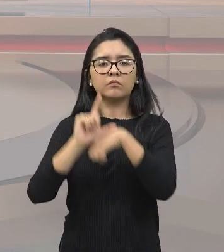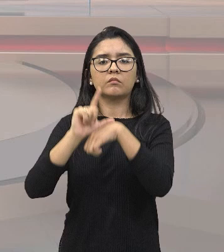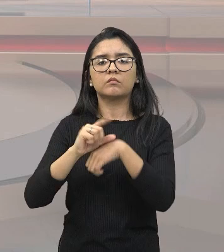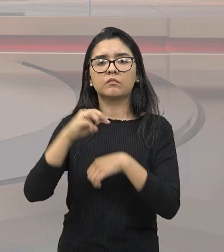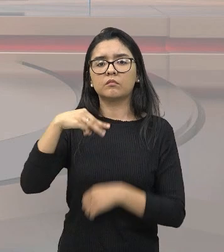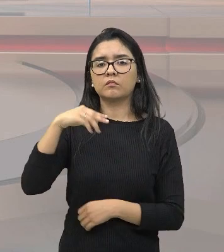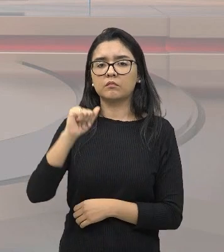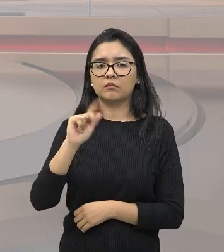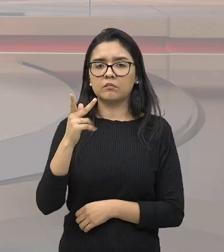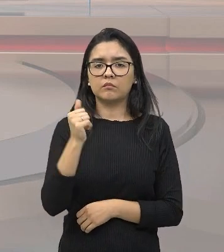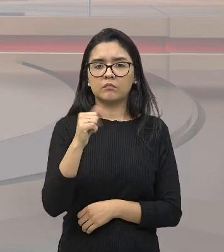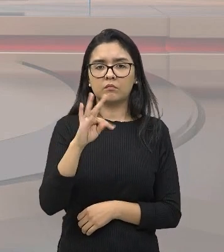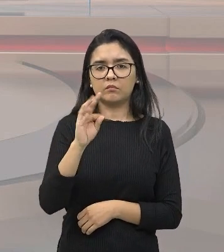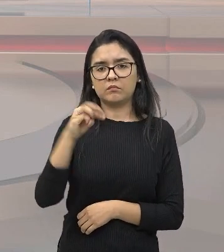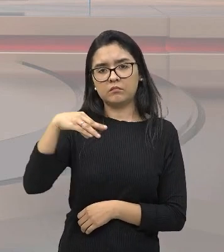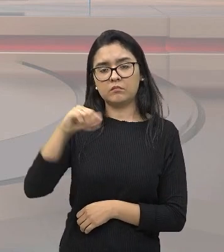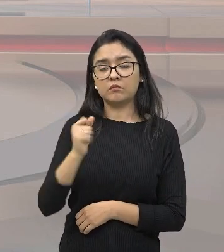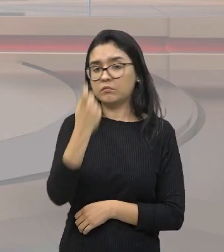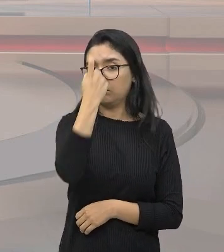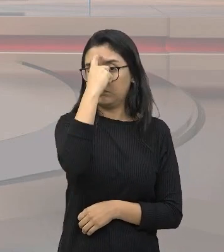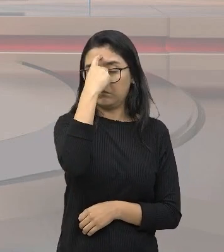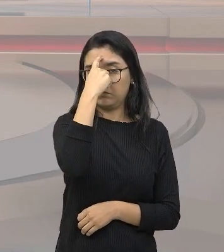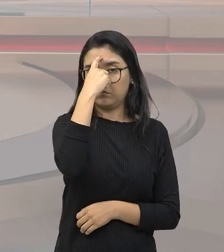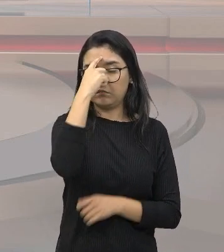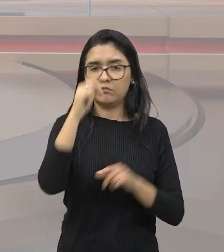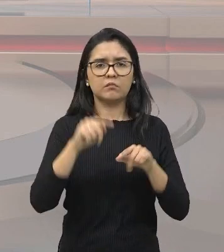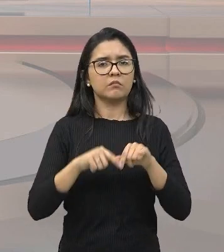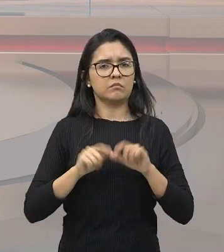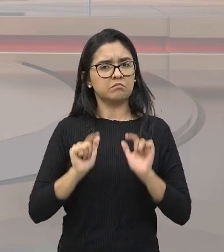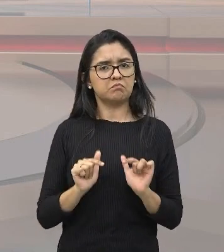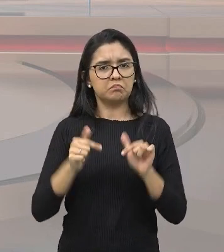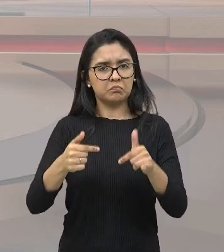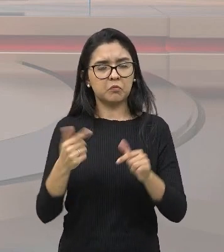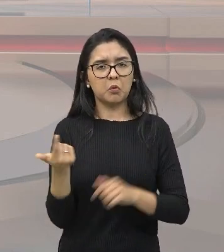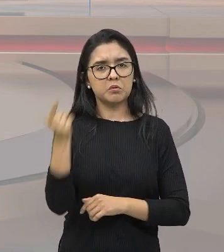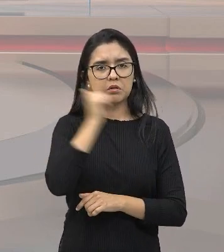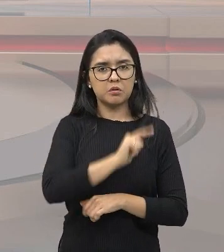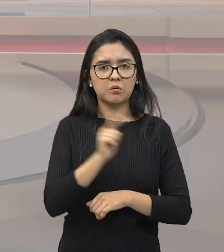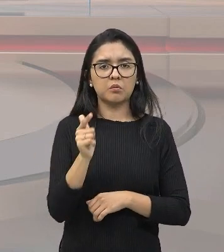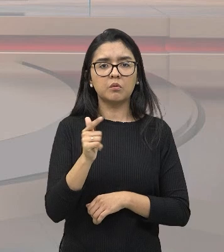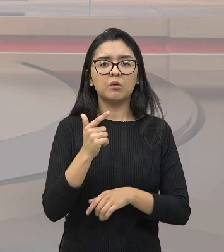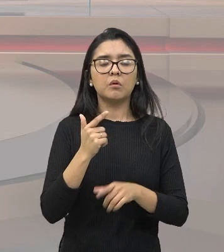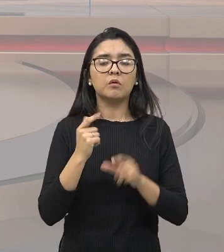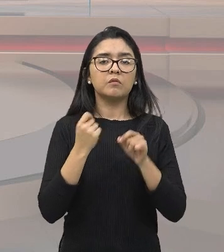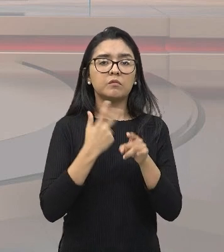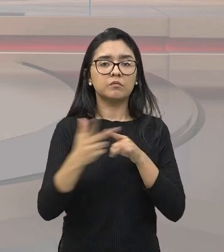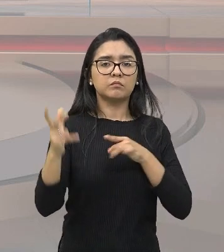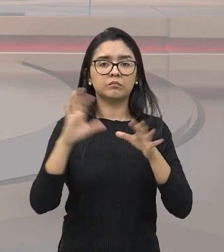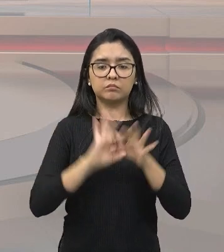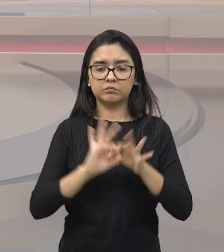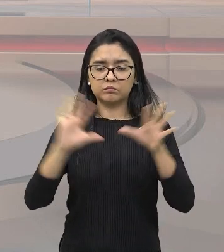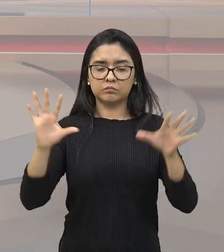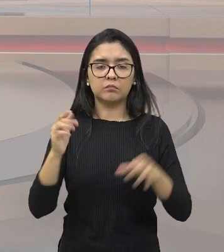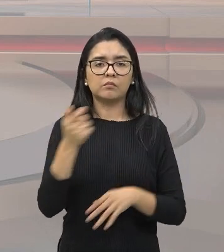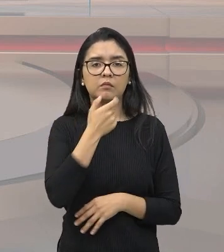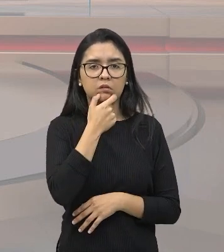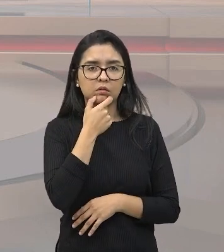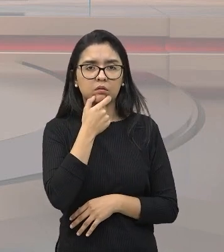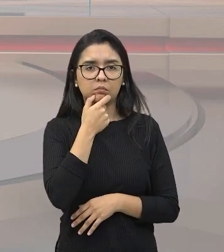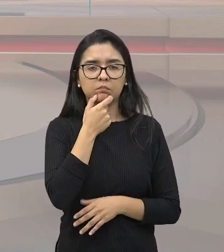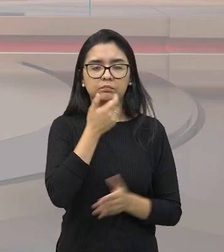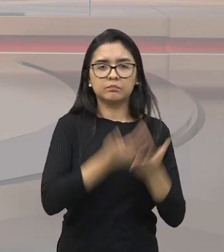que através da resistência pacífica conseguiu conquistar a independência do domínio britânico em